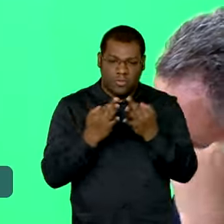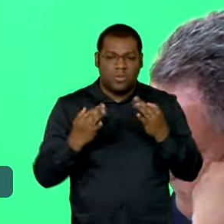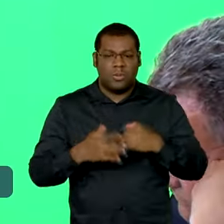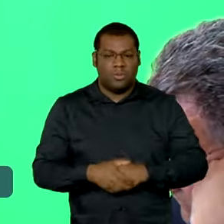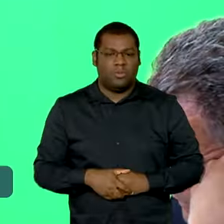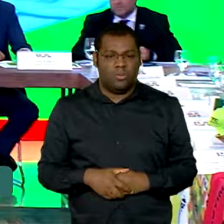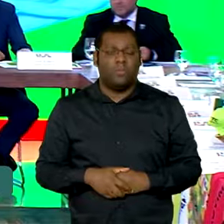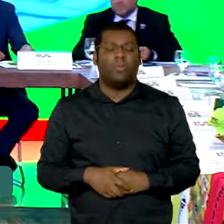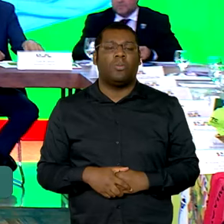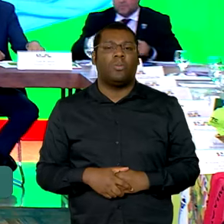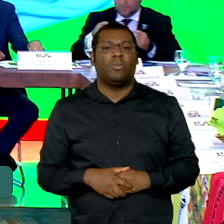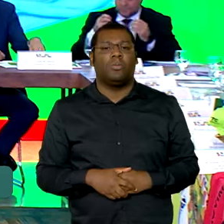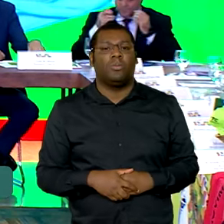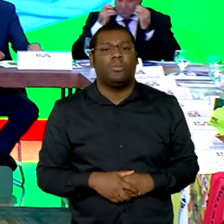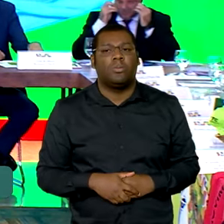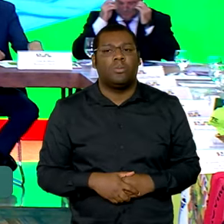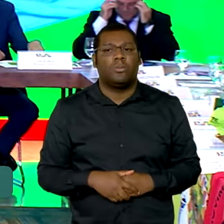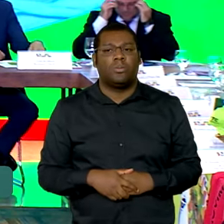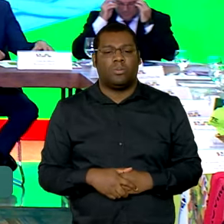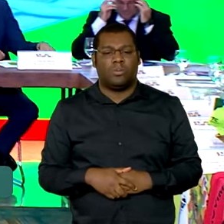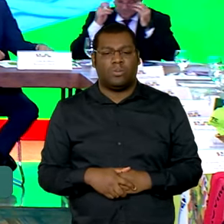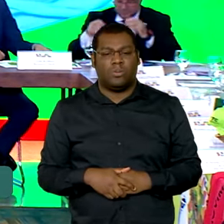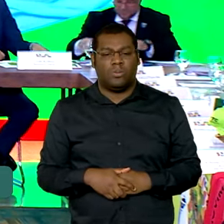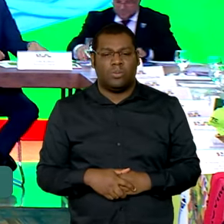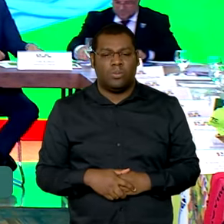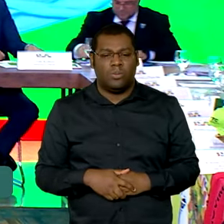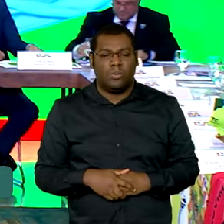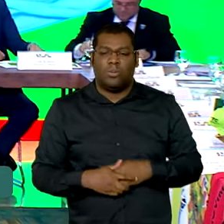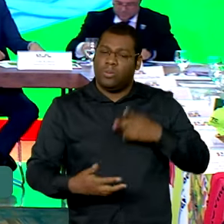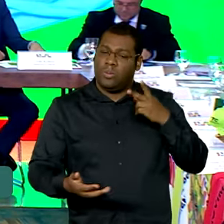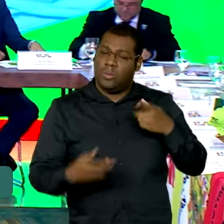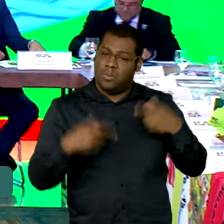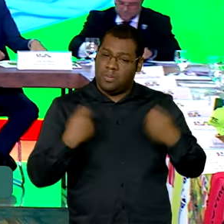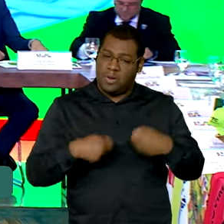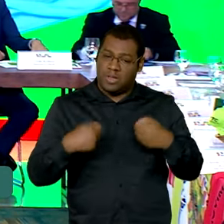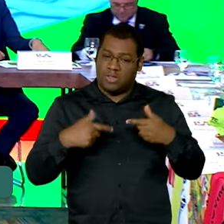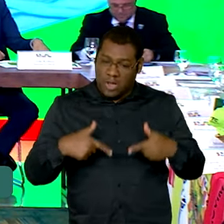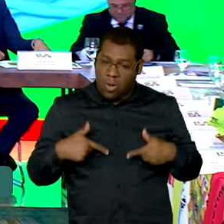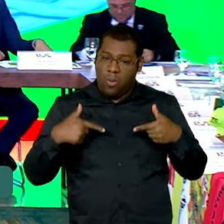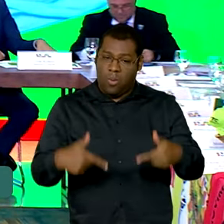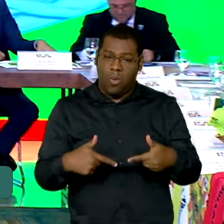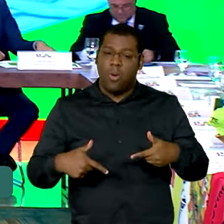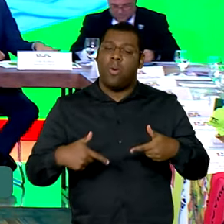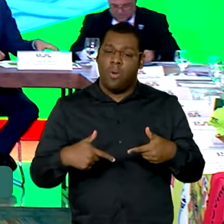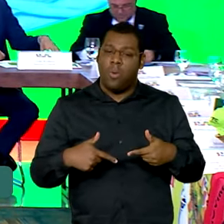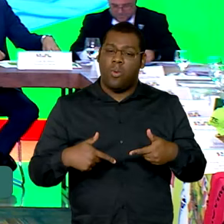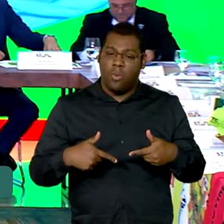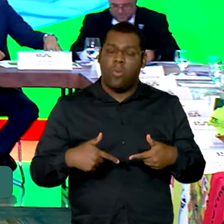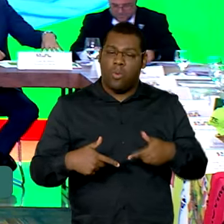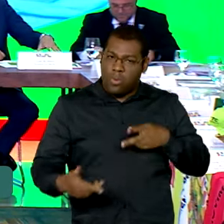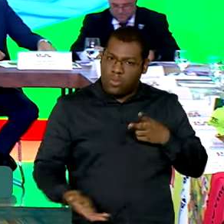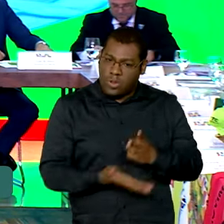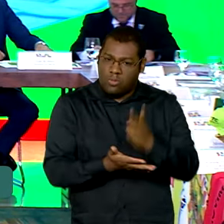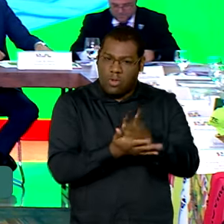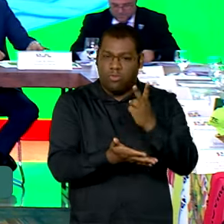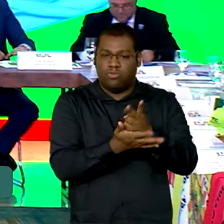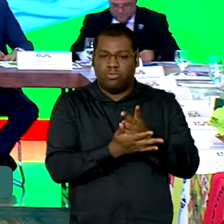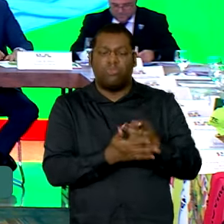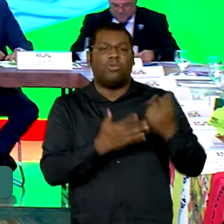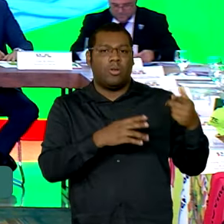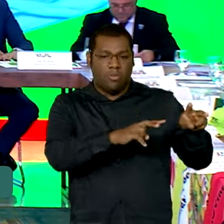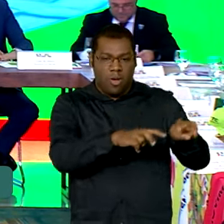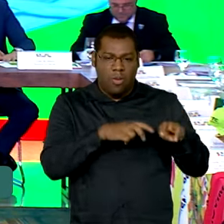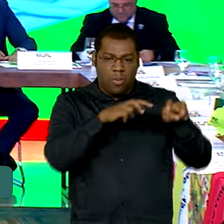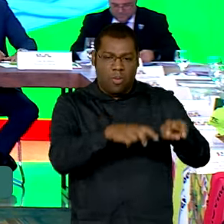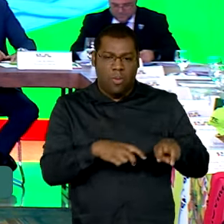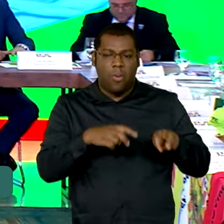Isso não invalida a continuidade da luta pela reforma agrária, mas o que nós queremos fazer